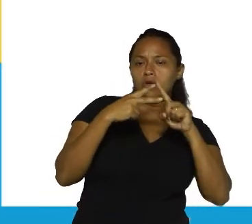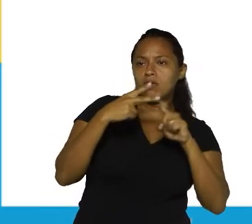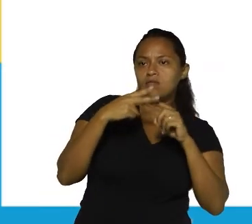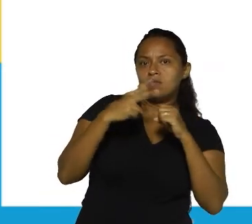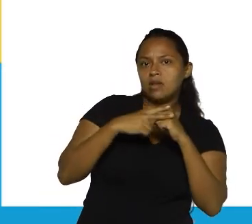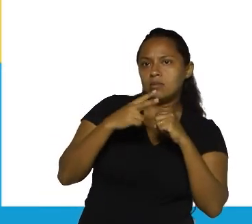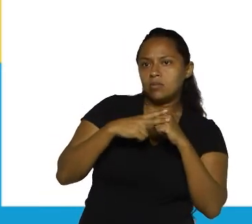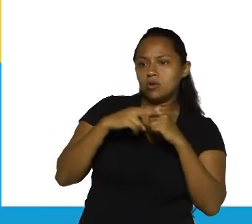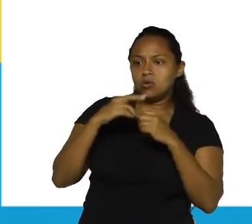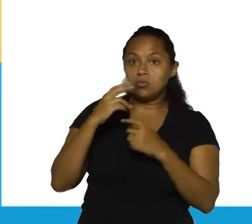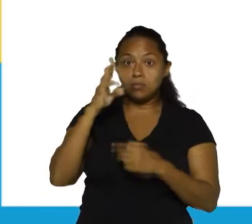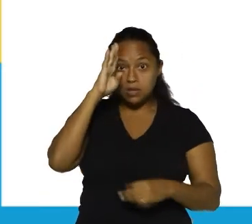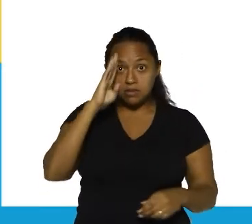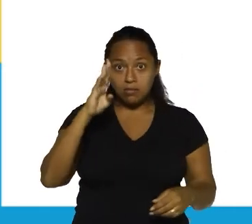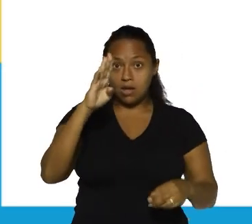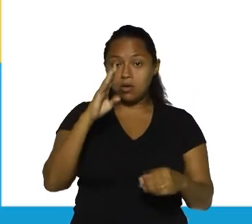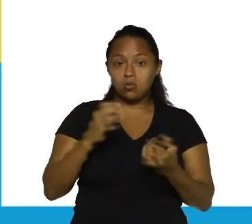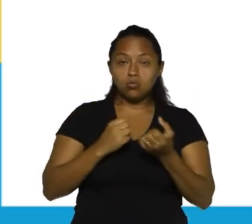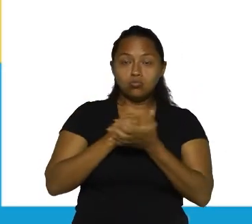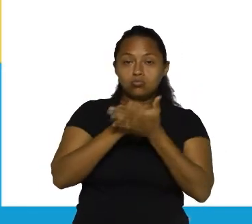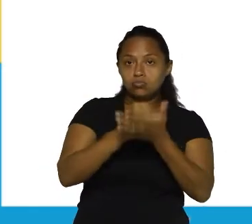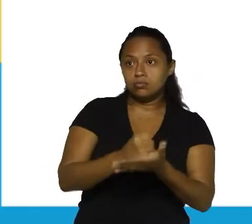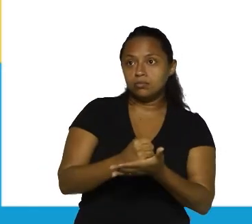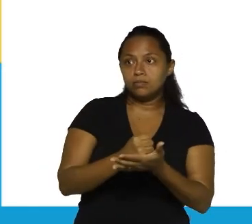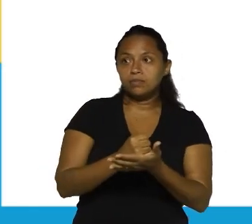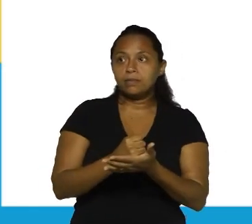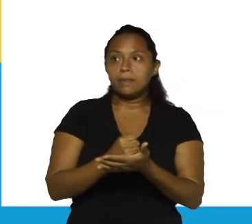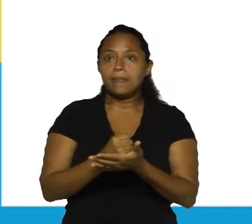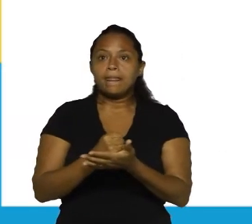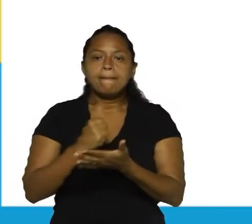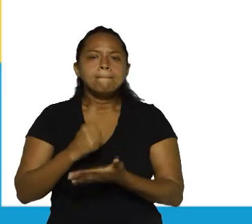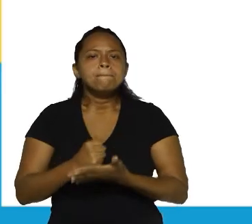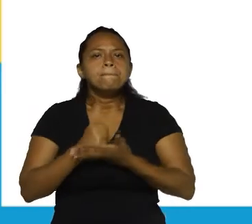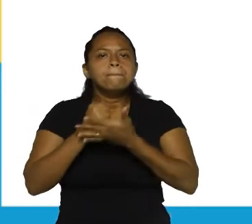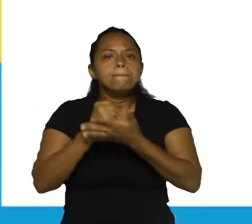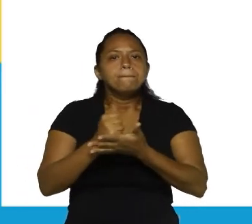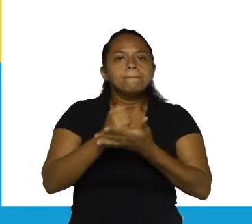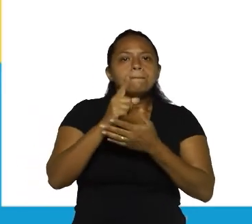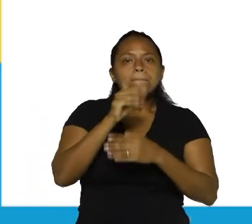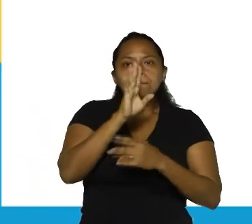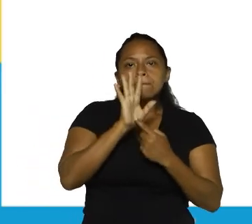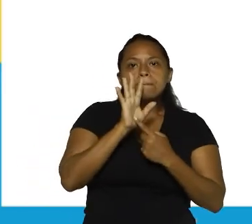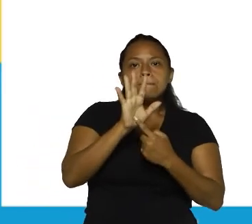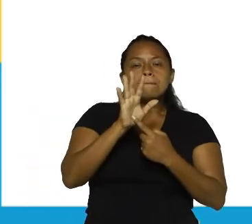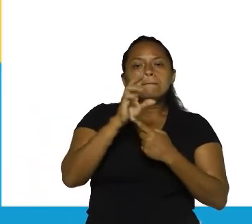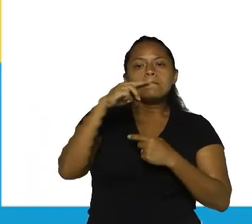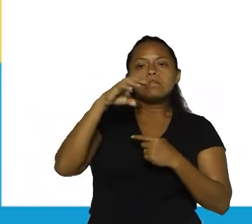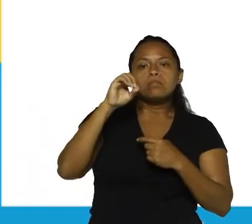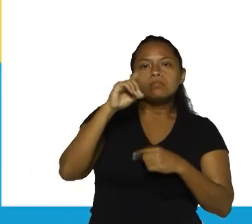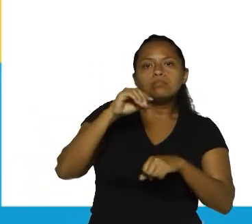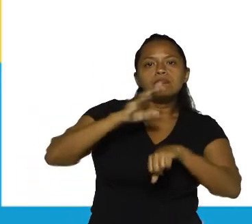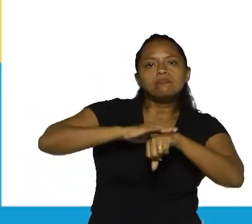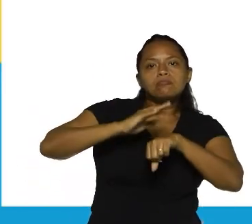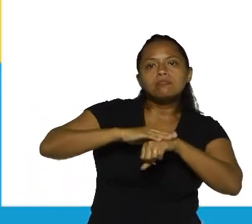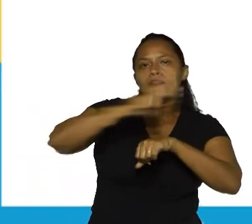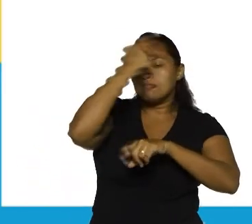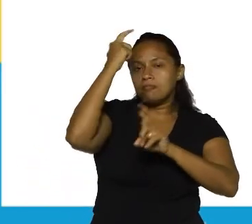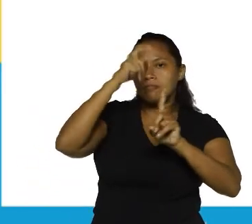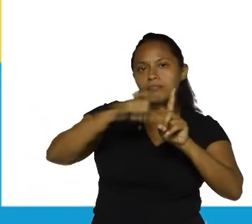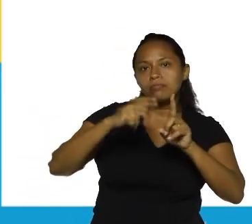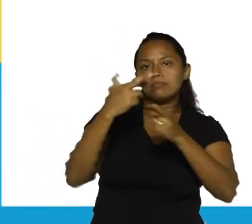auxiliar, o outro principal. É o auxiliar que nós flexionamos para indicar o modo, o tempo, a pessoa